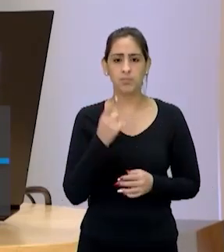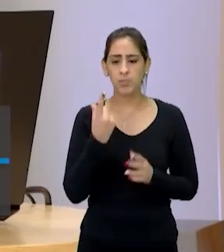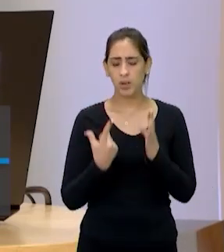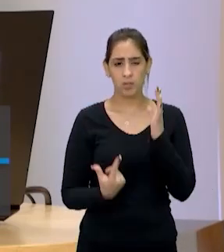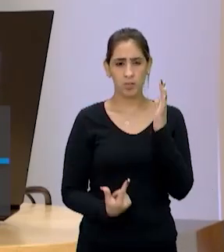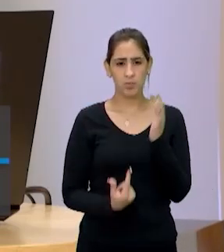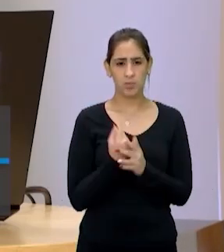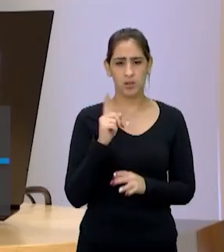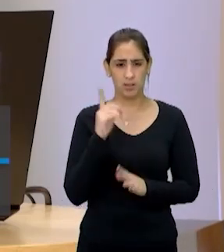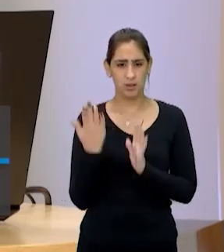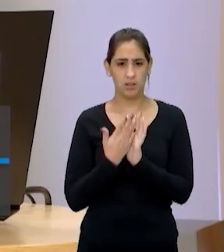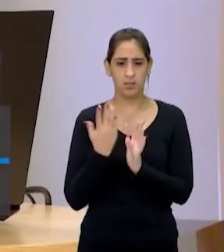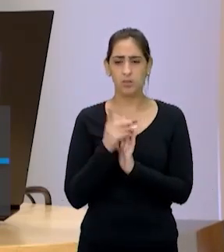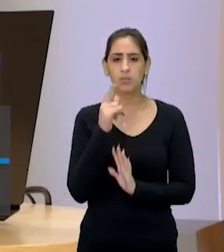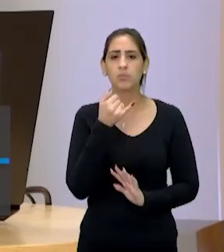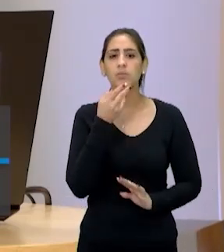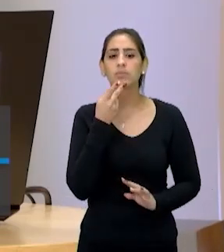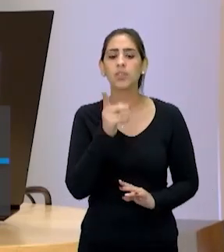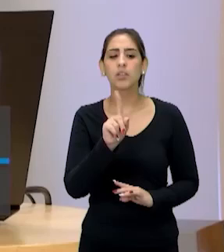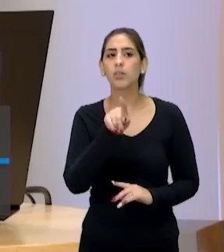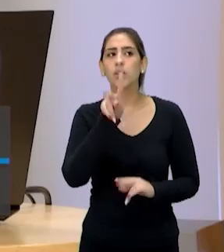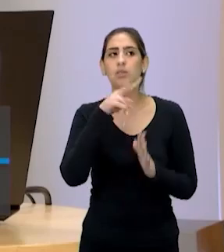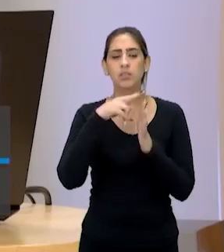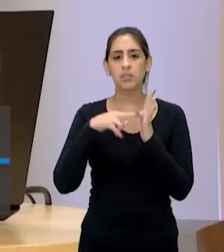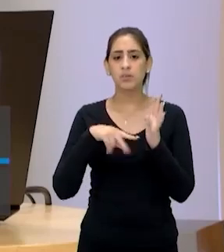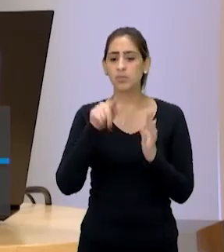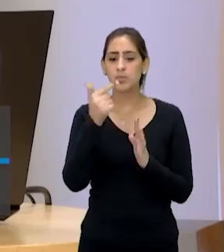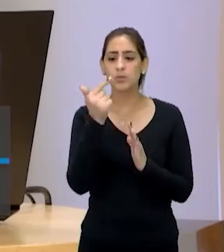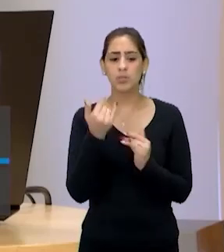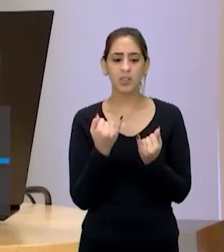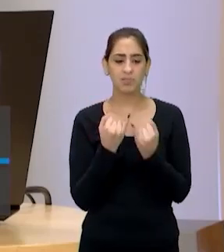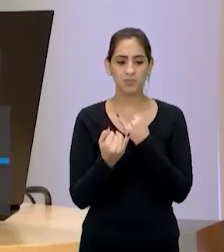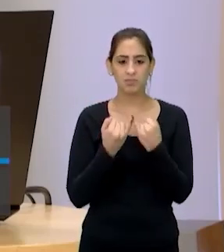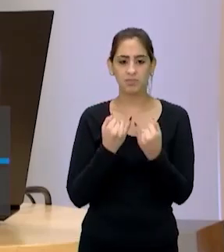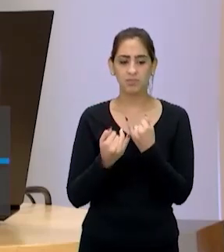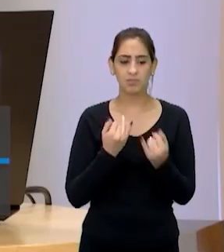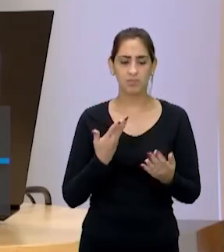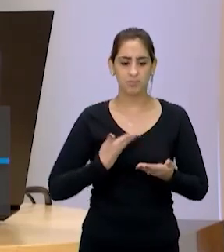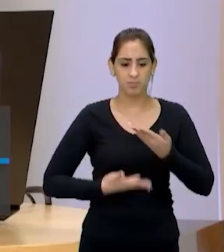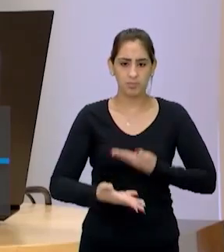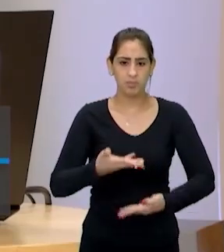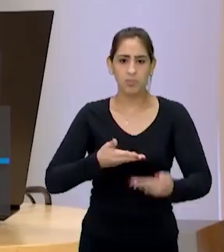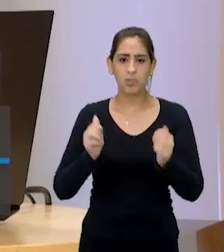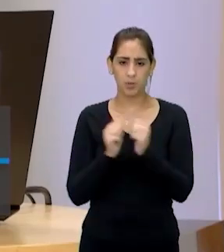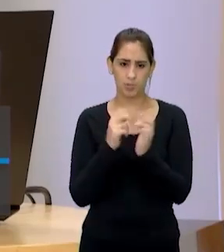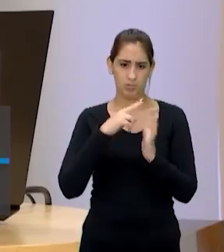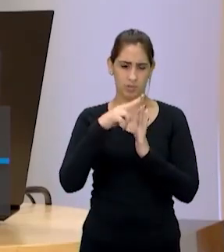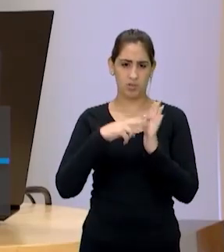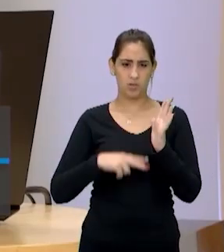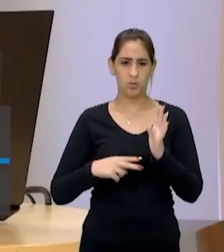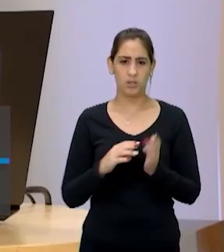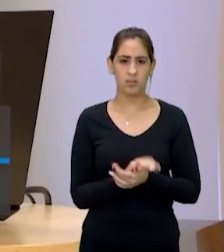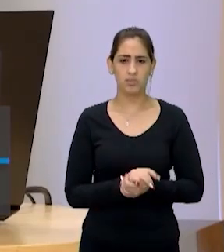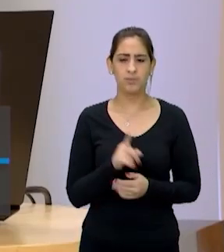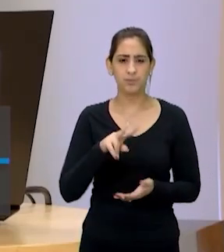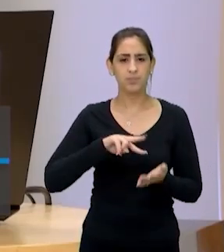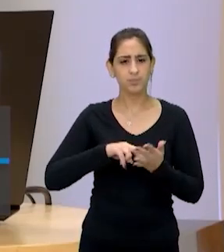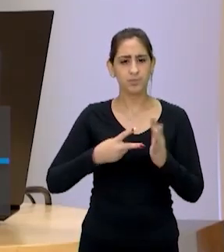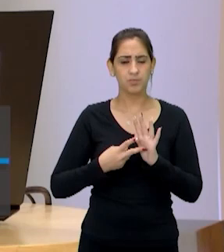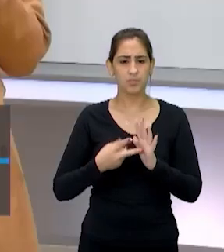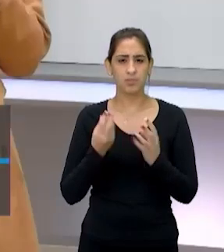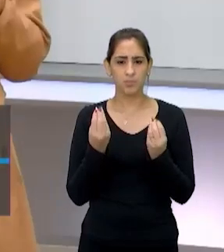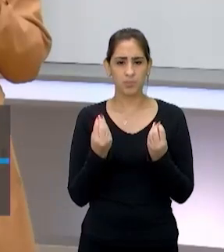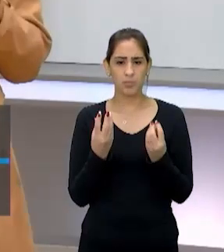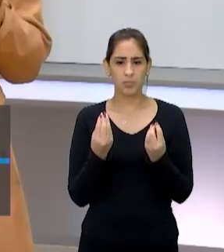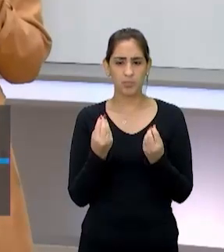livros não quer dizer que você não lê, mas quer dizer que você não tem intimidade com a leitura, não tem intimidade com o universo leitor. É um significado muito